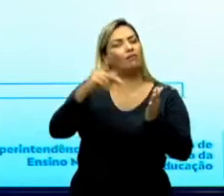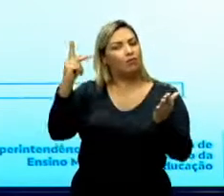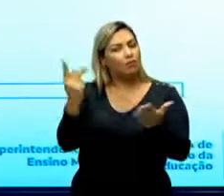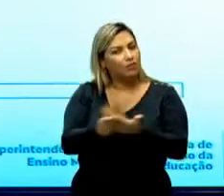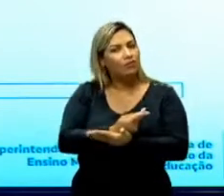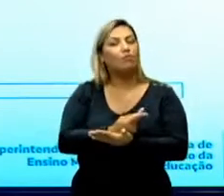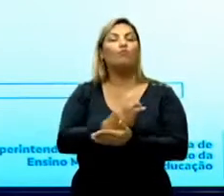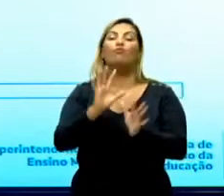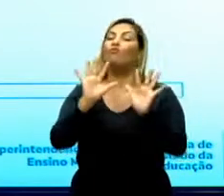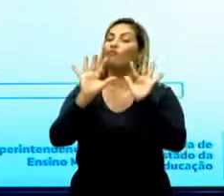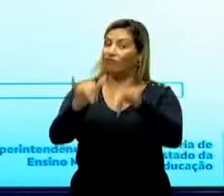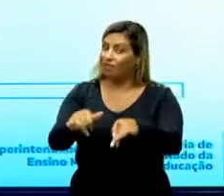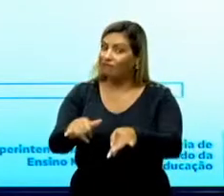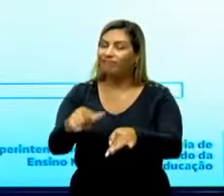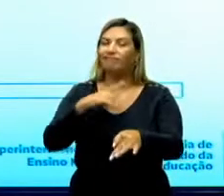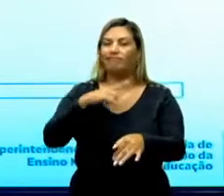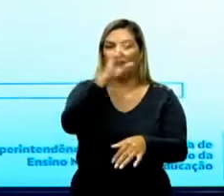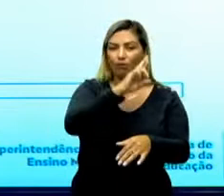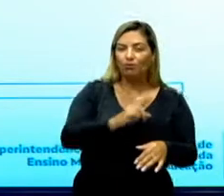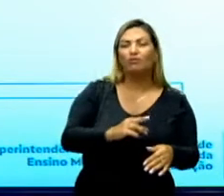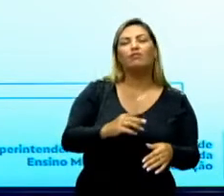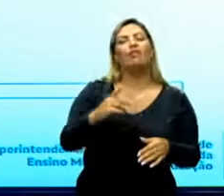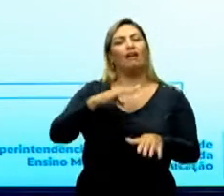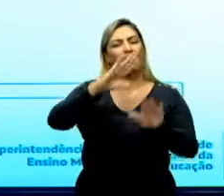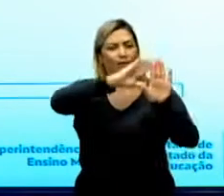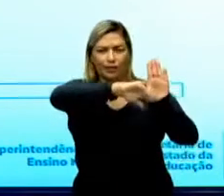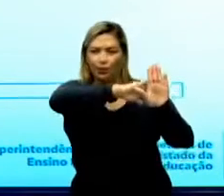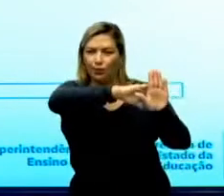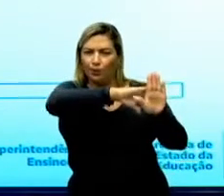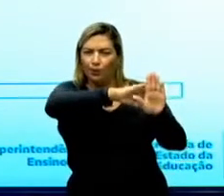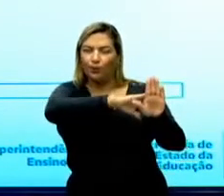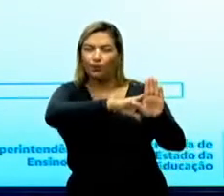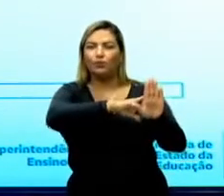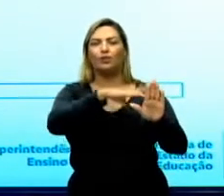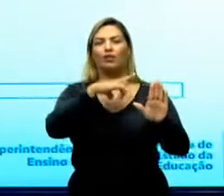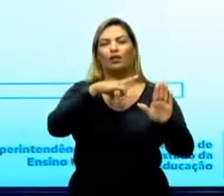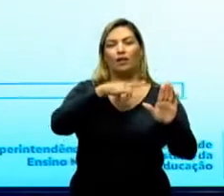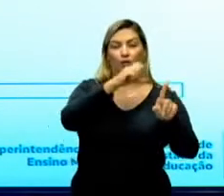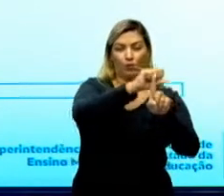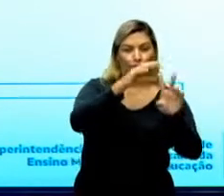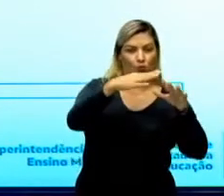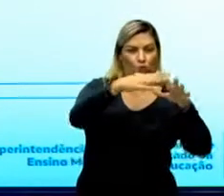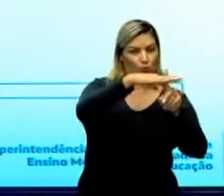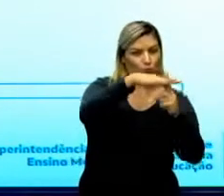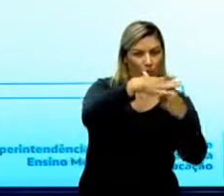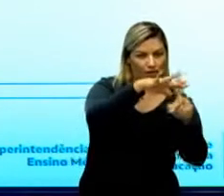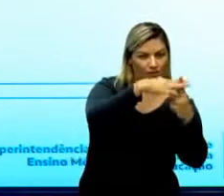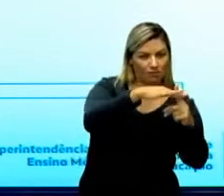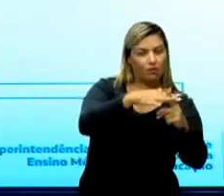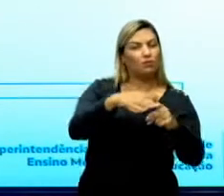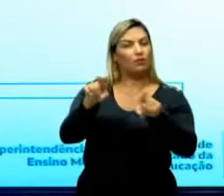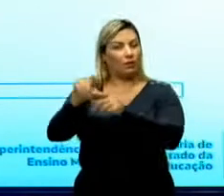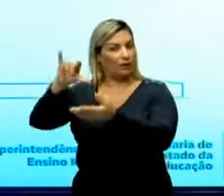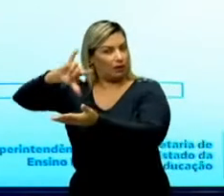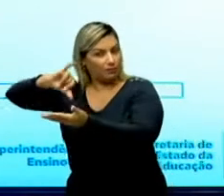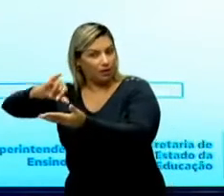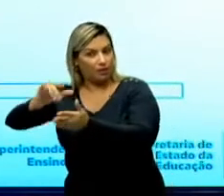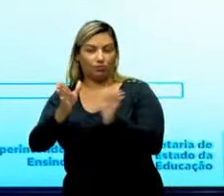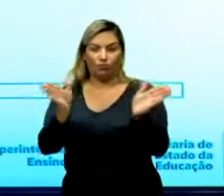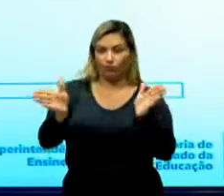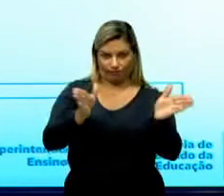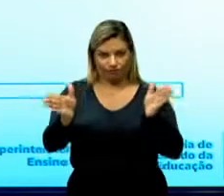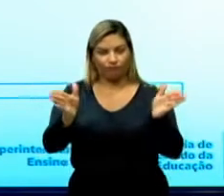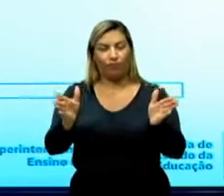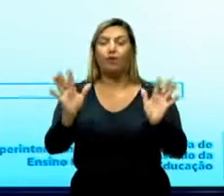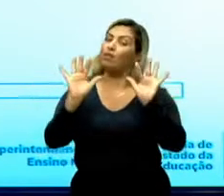ao fim, que era uma polarização ideológica também. De um lado, os socialistas e de outro, os capitalistas. E, por